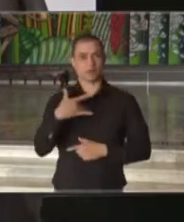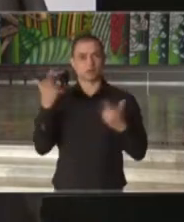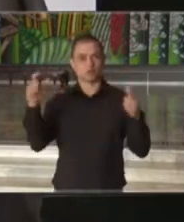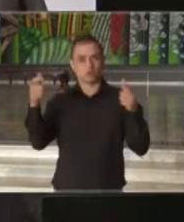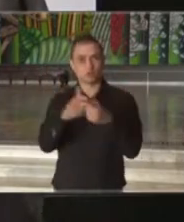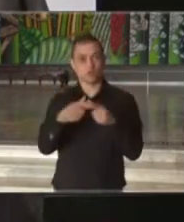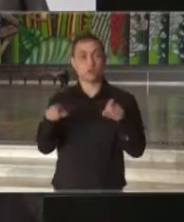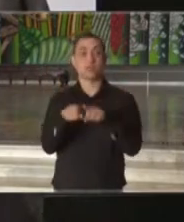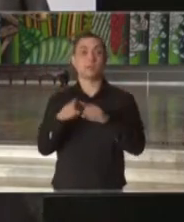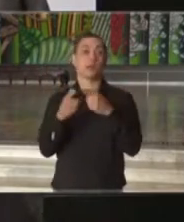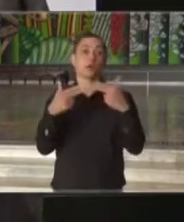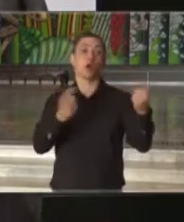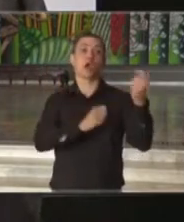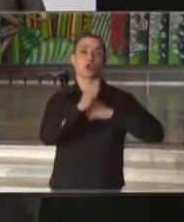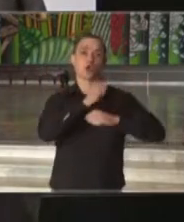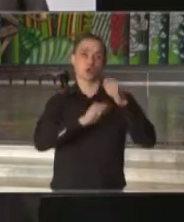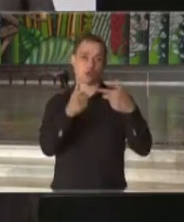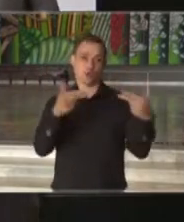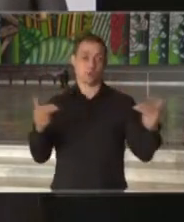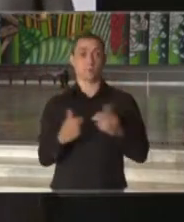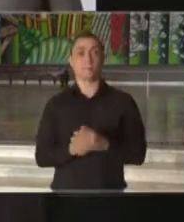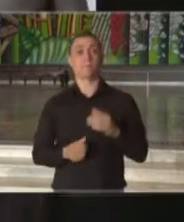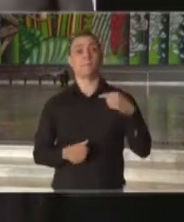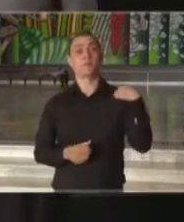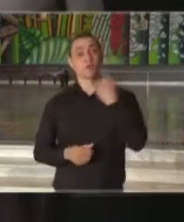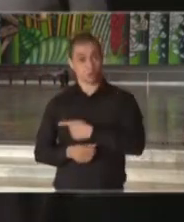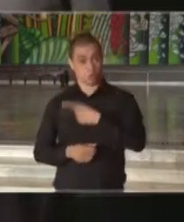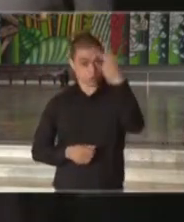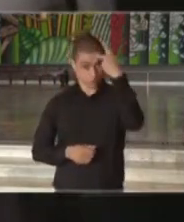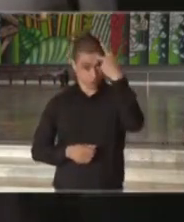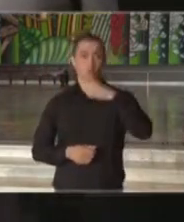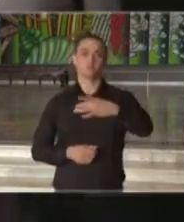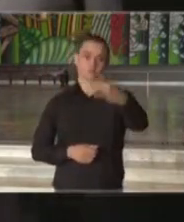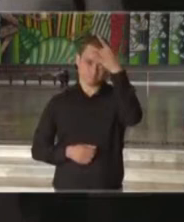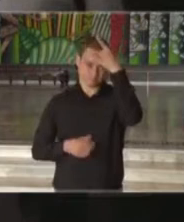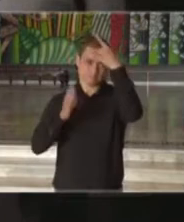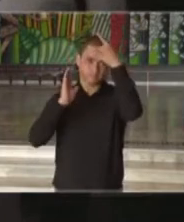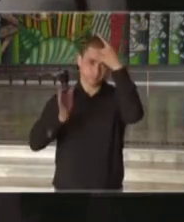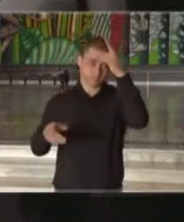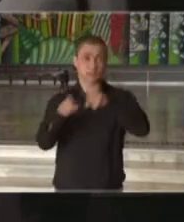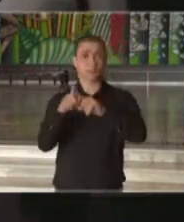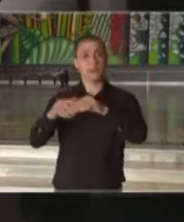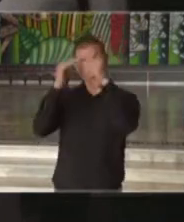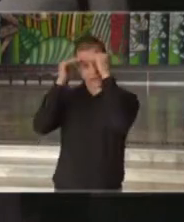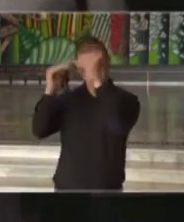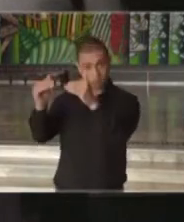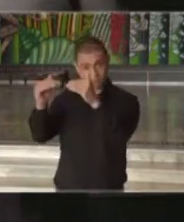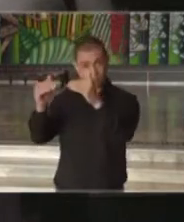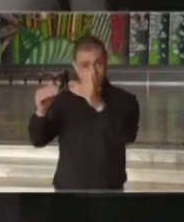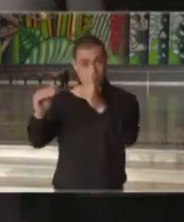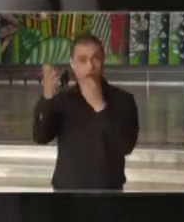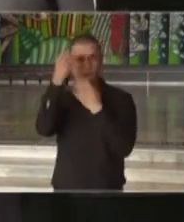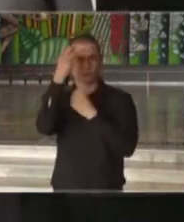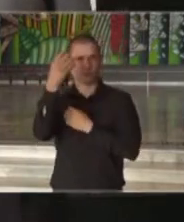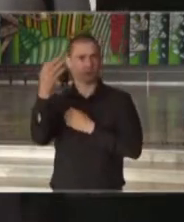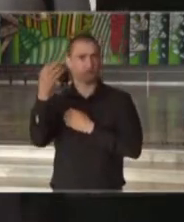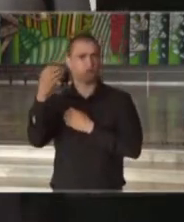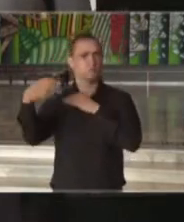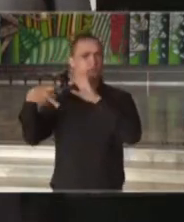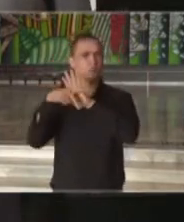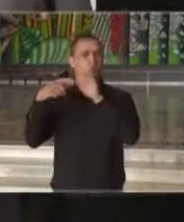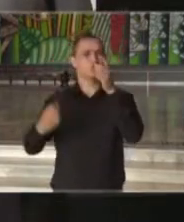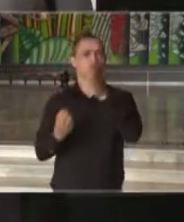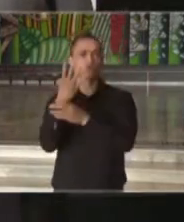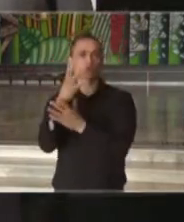também os efeitos econômicos. São Paulo tem consciência e respeito pelas informações que são provenientes deste